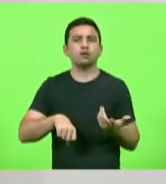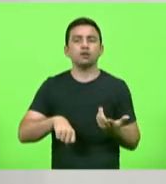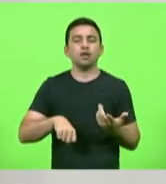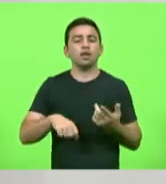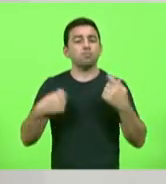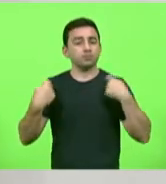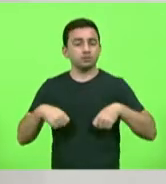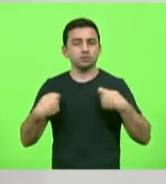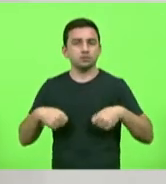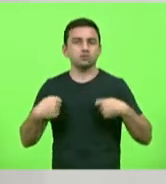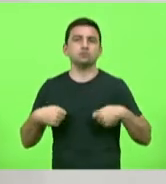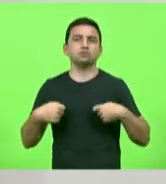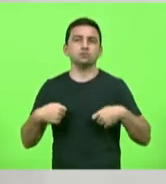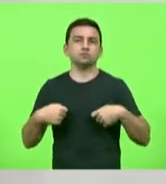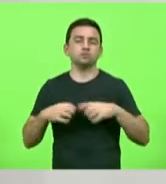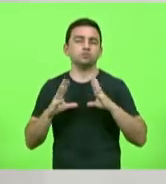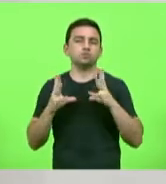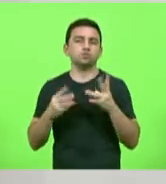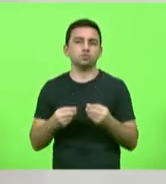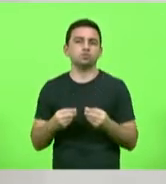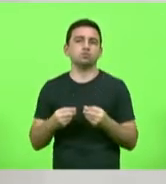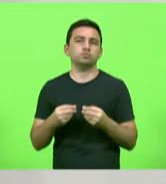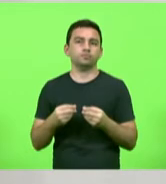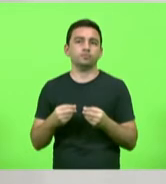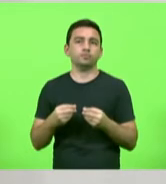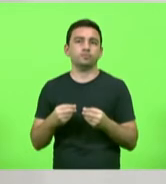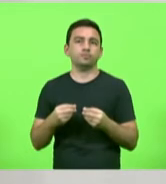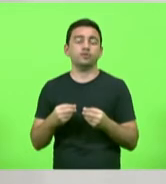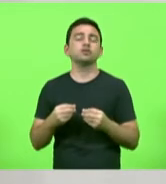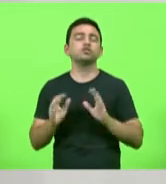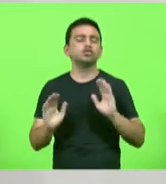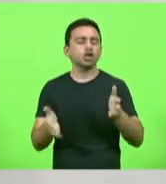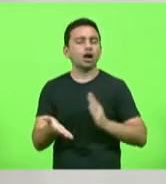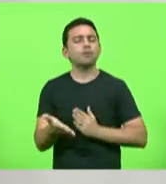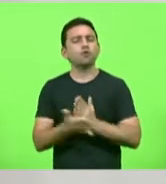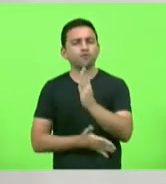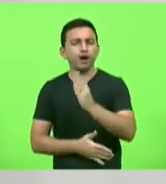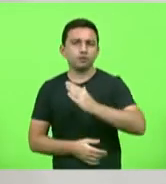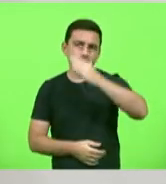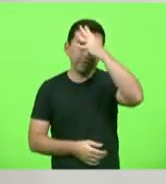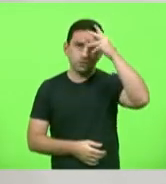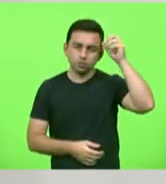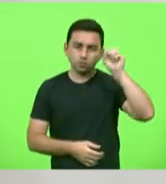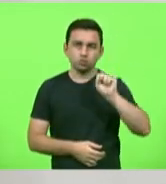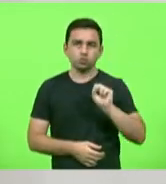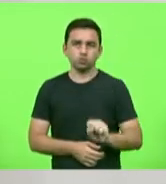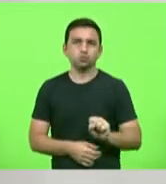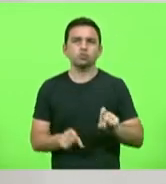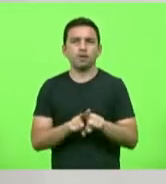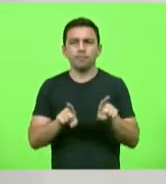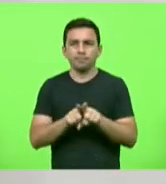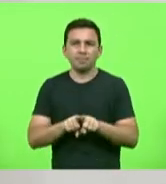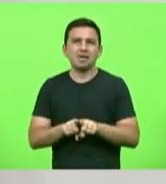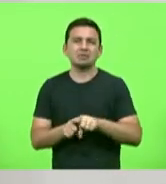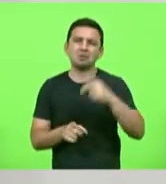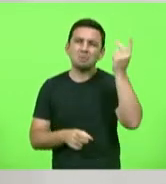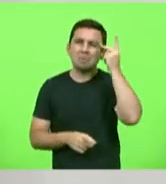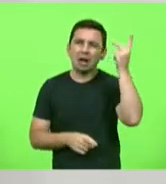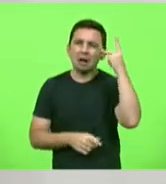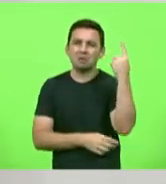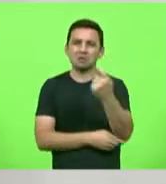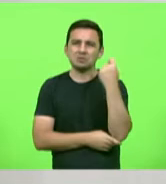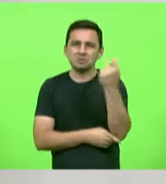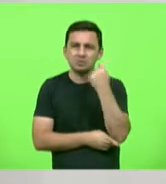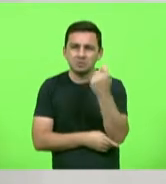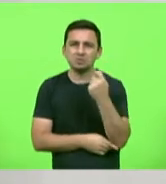necessidade e é esse o projeto de lei que já foi aprovado no Mato Grosso do Sul, já foi aprovado em São Paulo, no Rio Grande do Sul, no